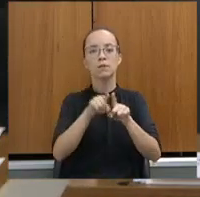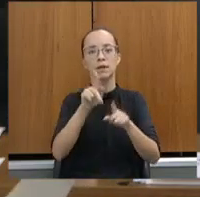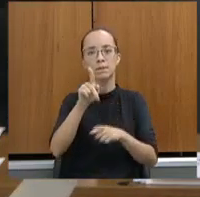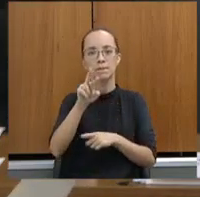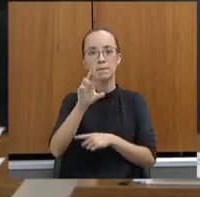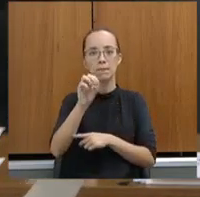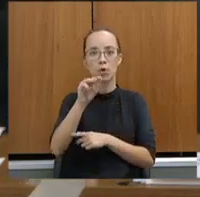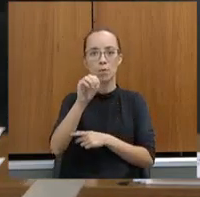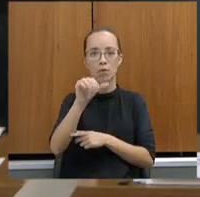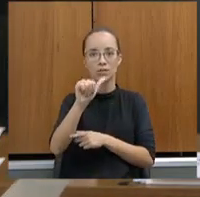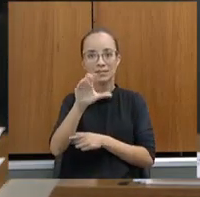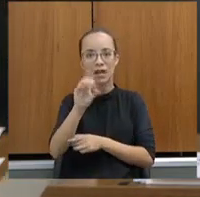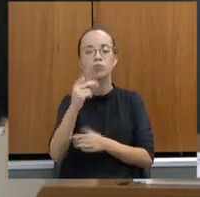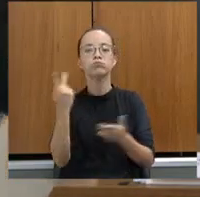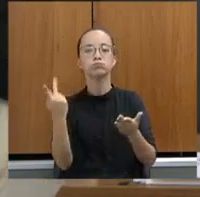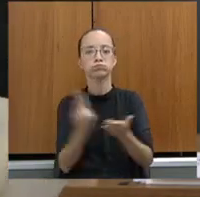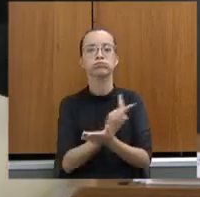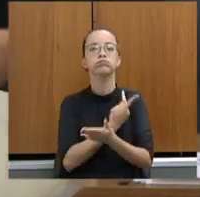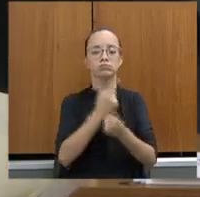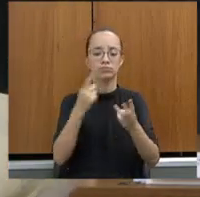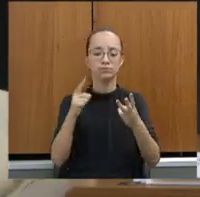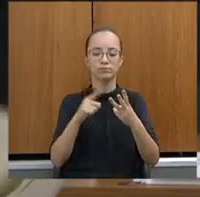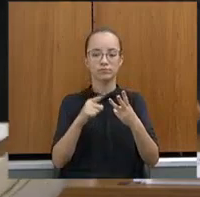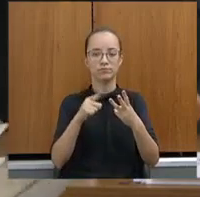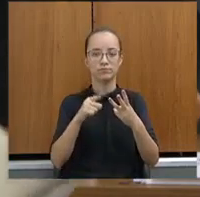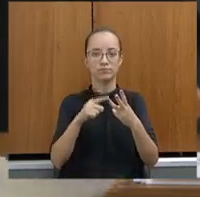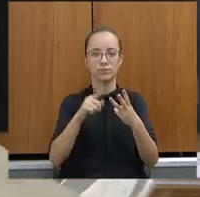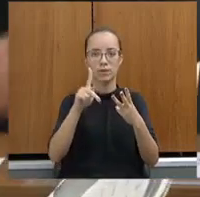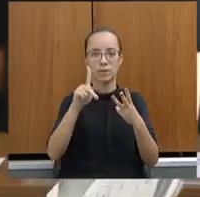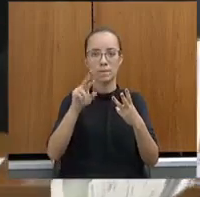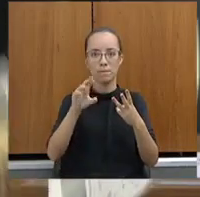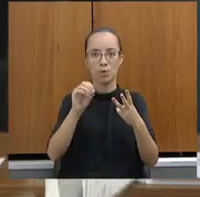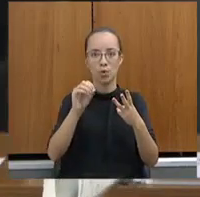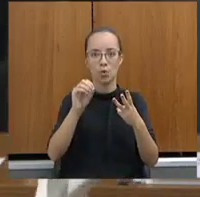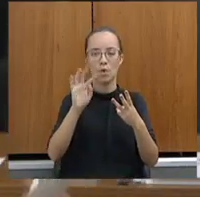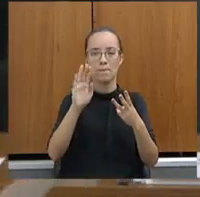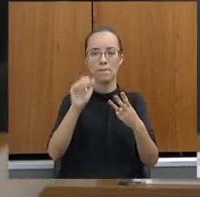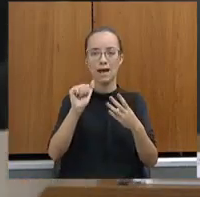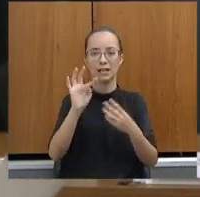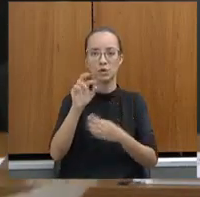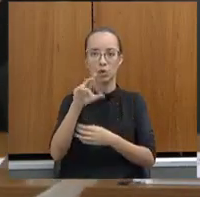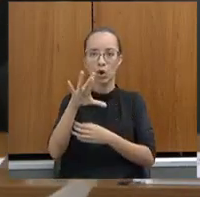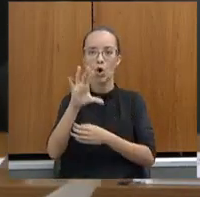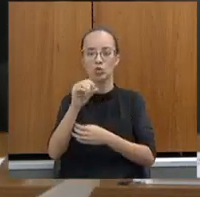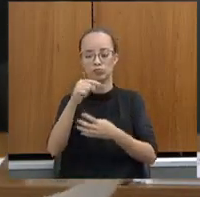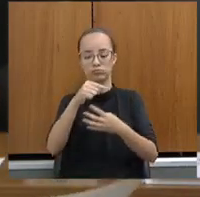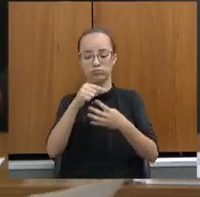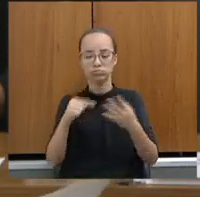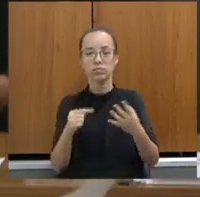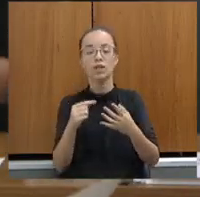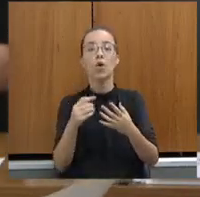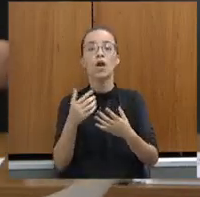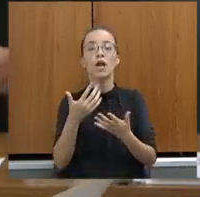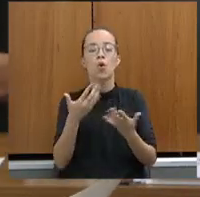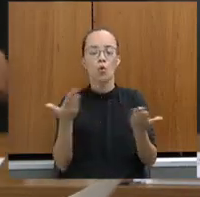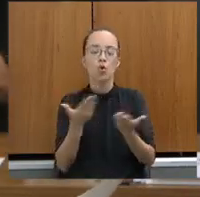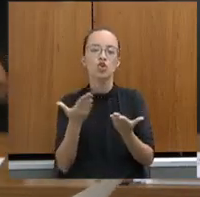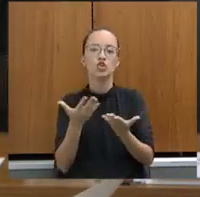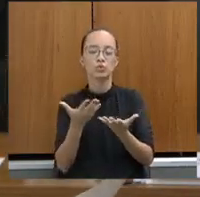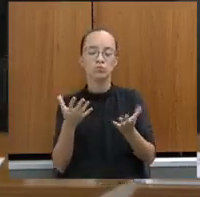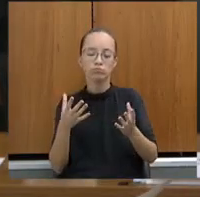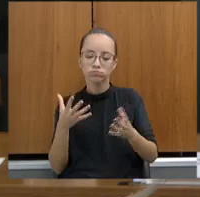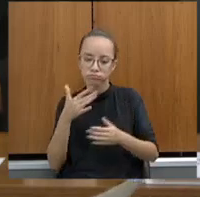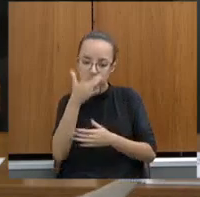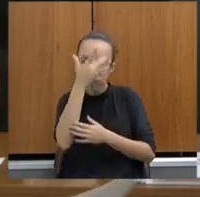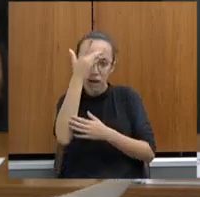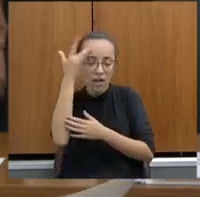230 avaliações no Estado probatório. Total, já hoje, de 15.419 servidores promovidos ou que houve progressão.